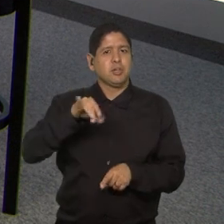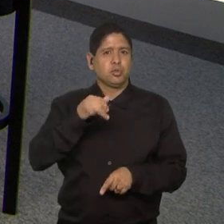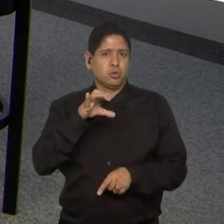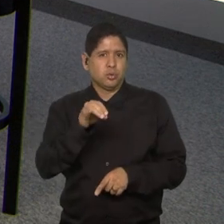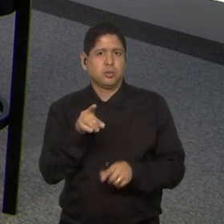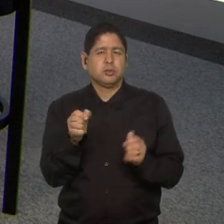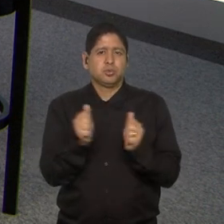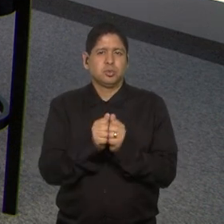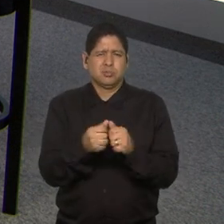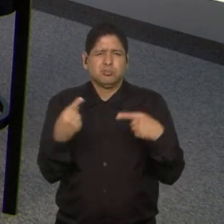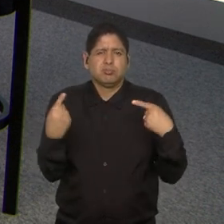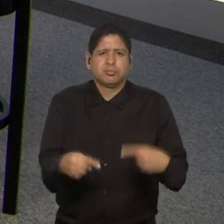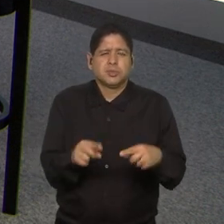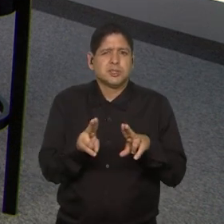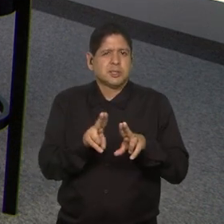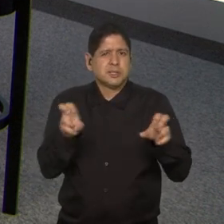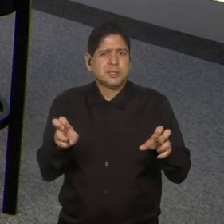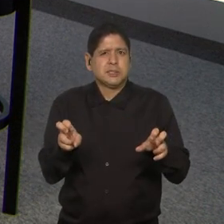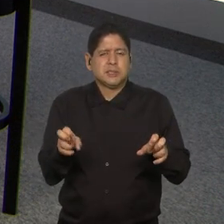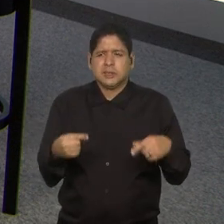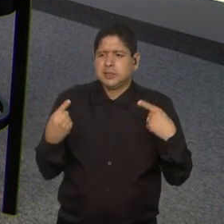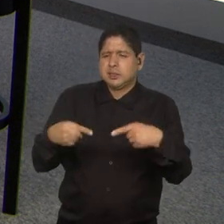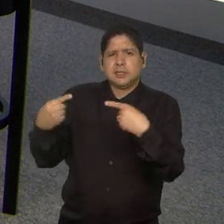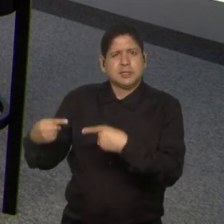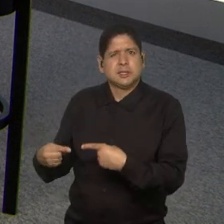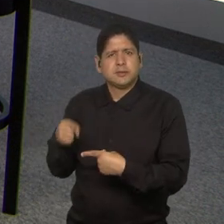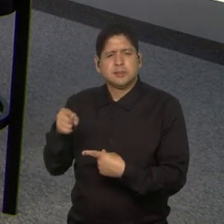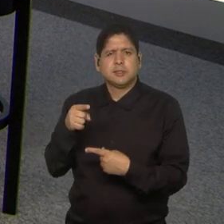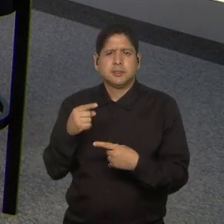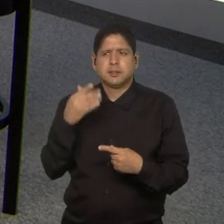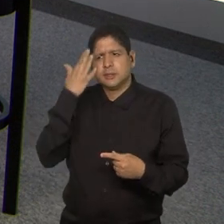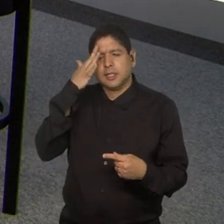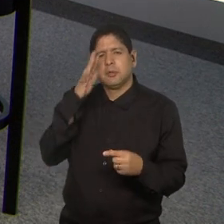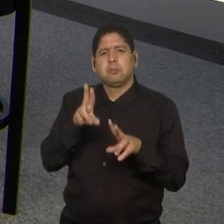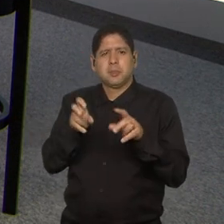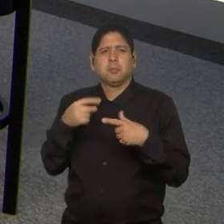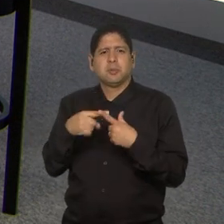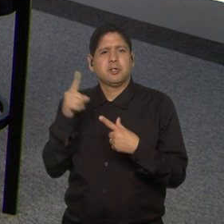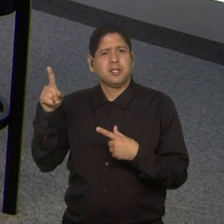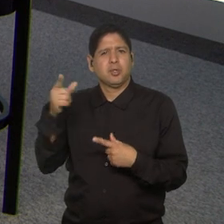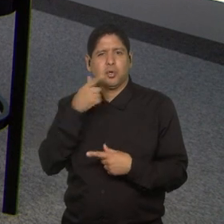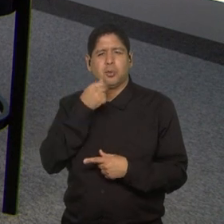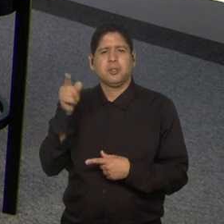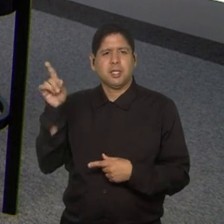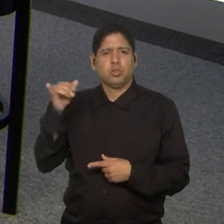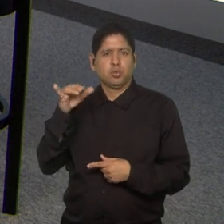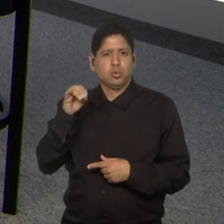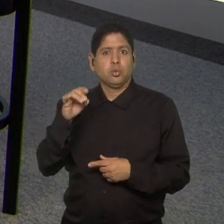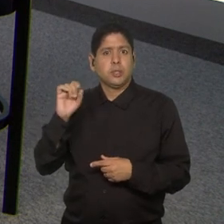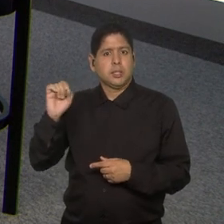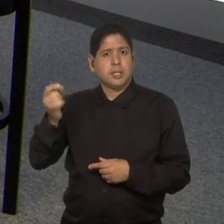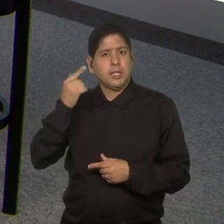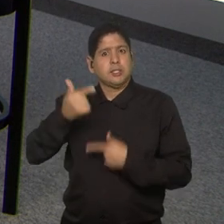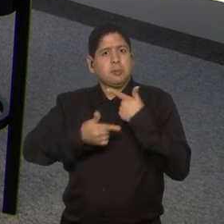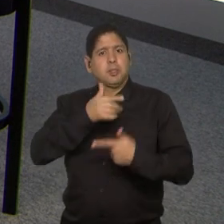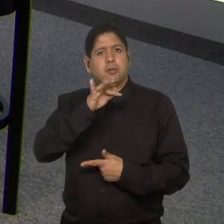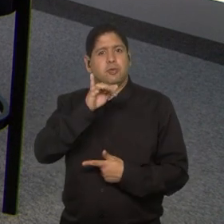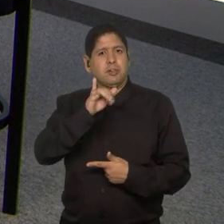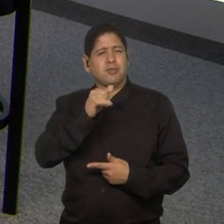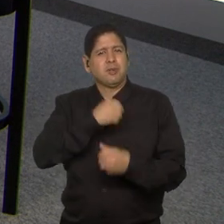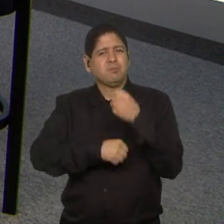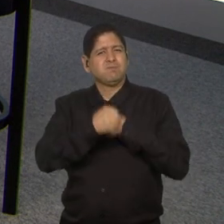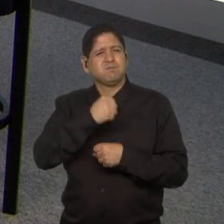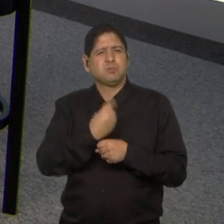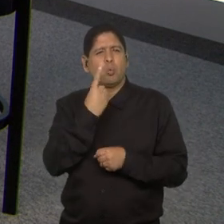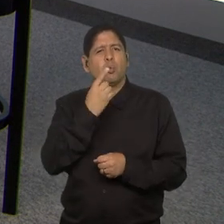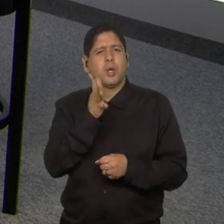competição, sobre concorrer à Copa do Mundo, você entende bem que Júlio trabalhava na FIFA até mais ou menos um ano,